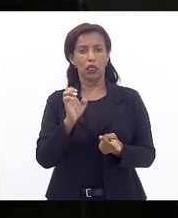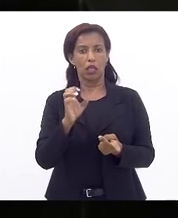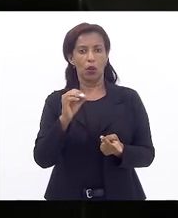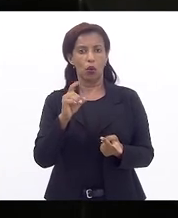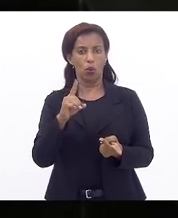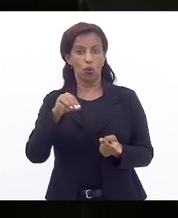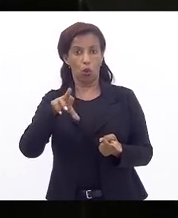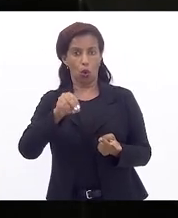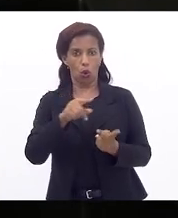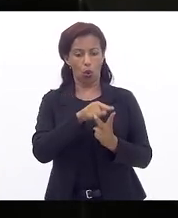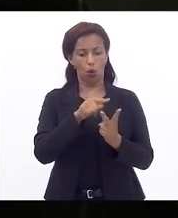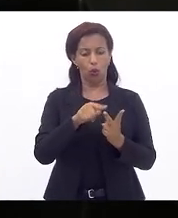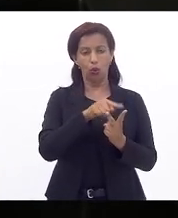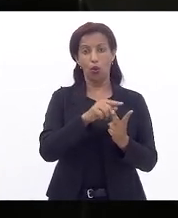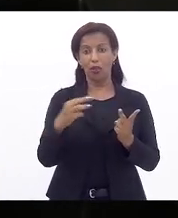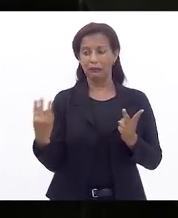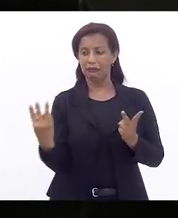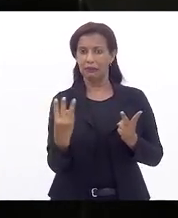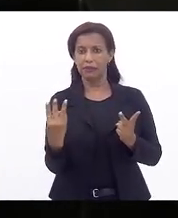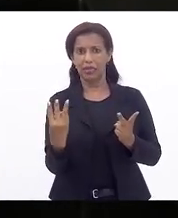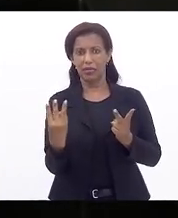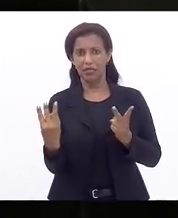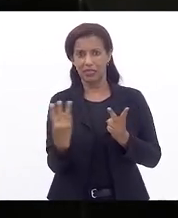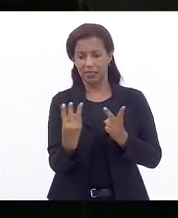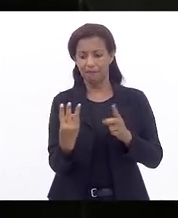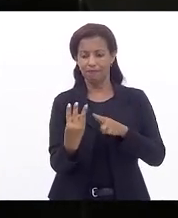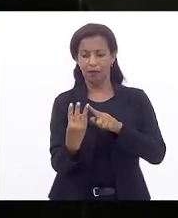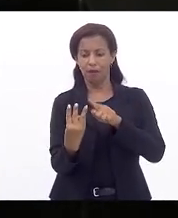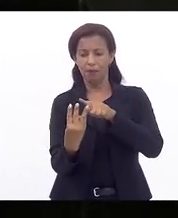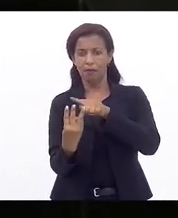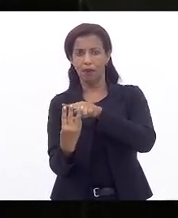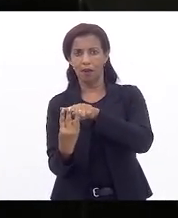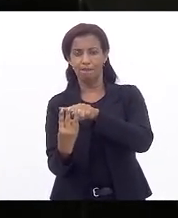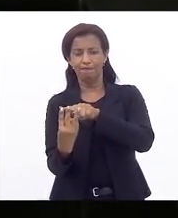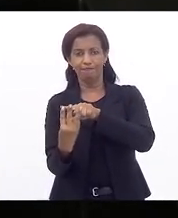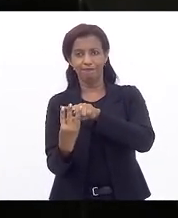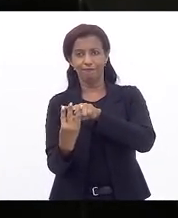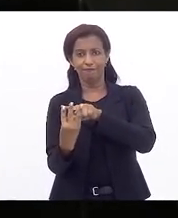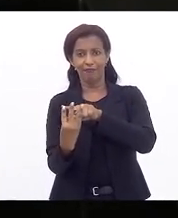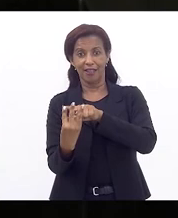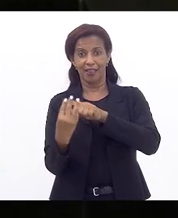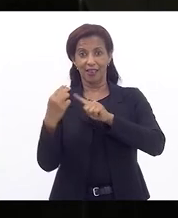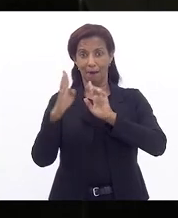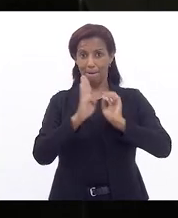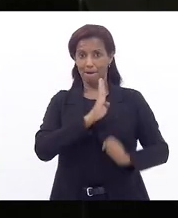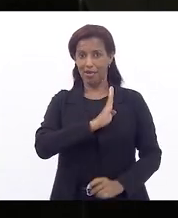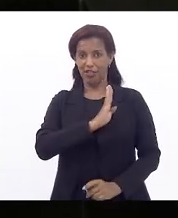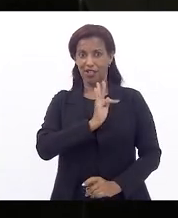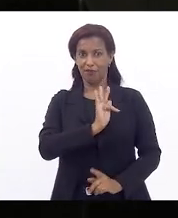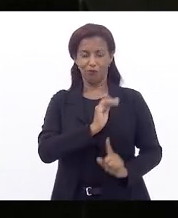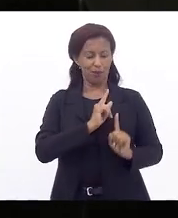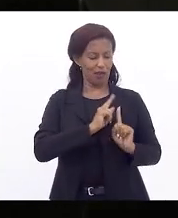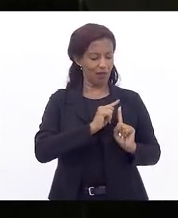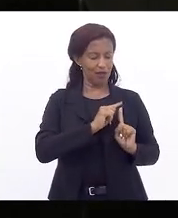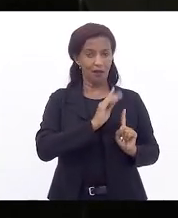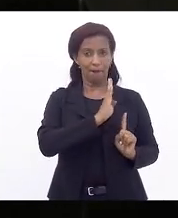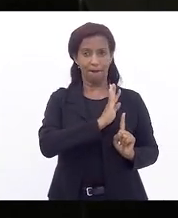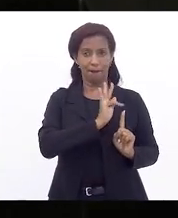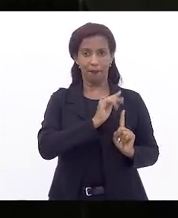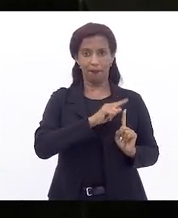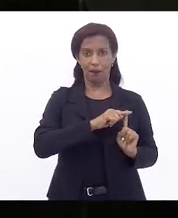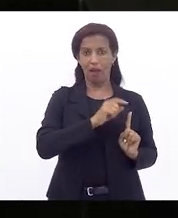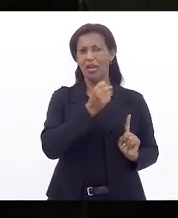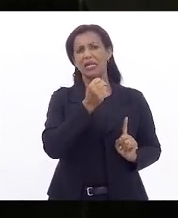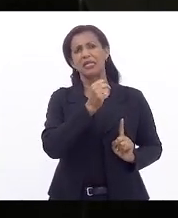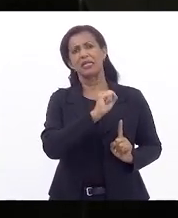e outros três ramais que atravessam a Baixada Fluminense, os ramais de